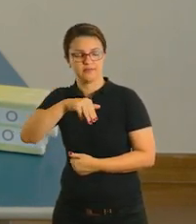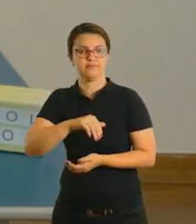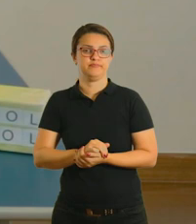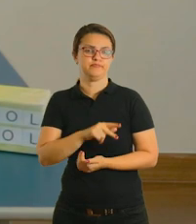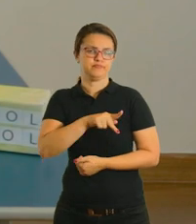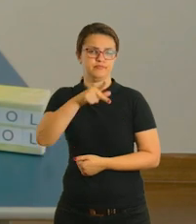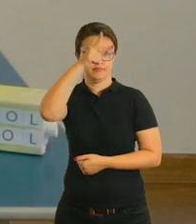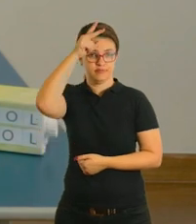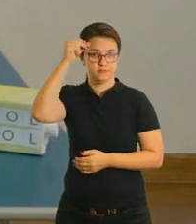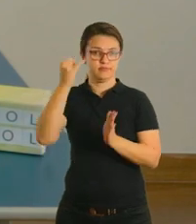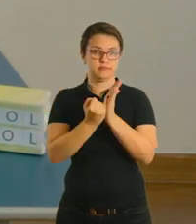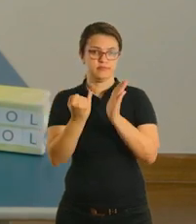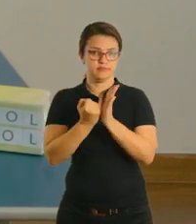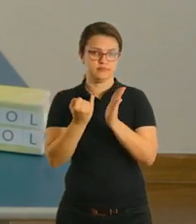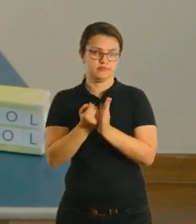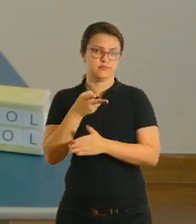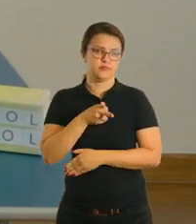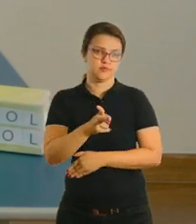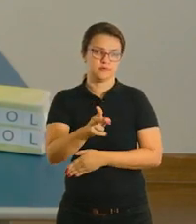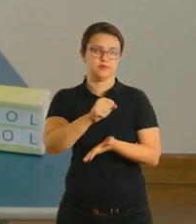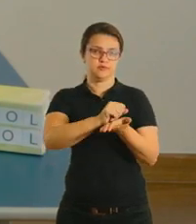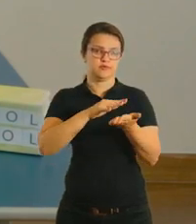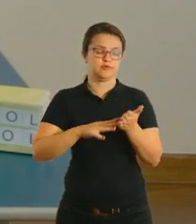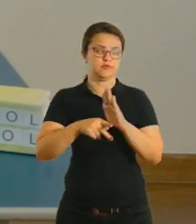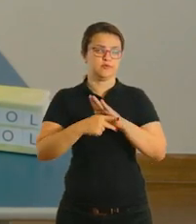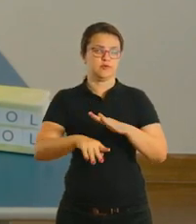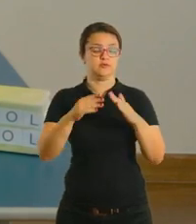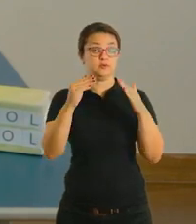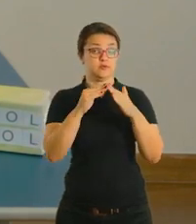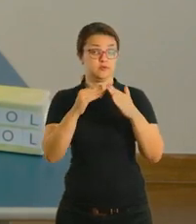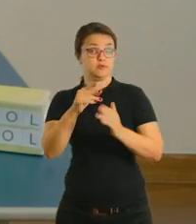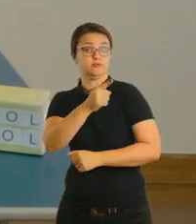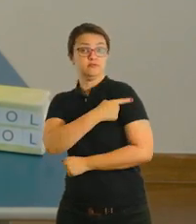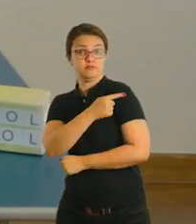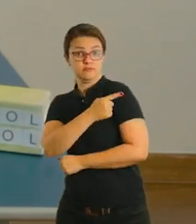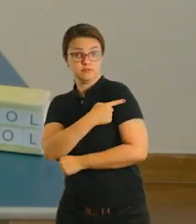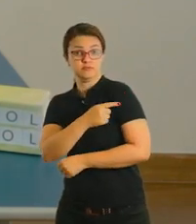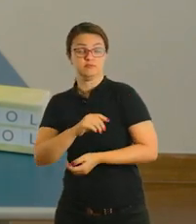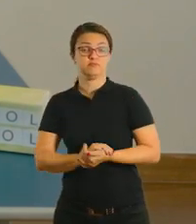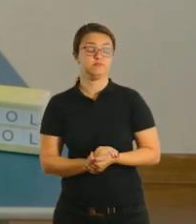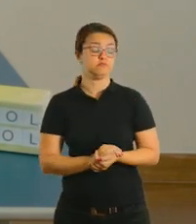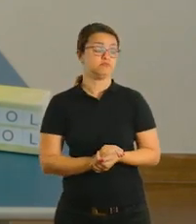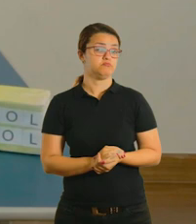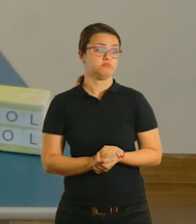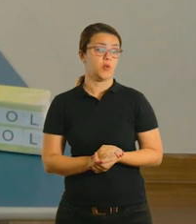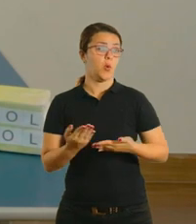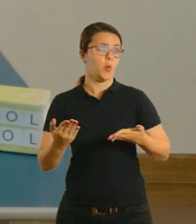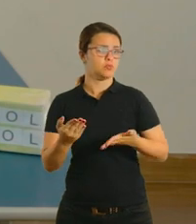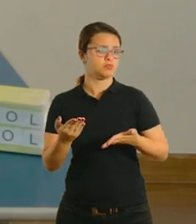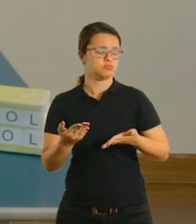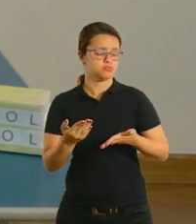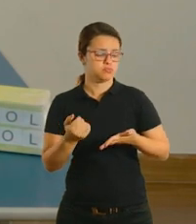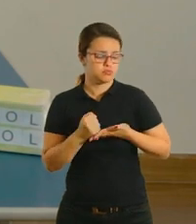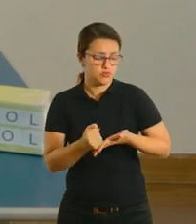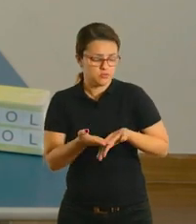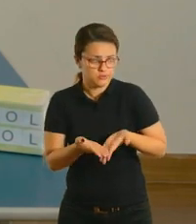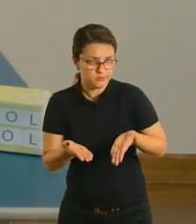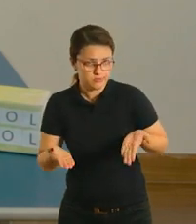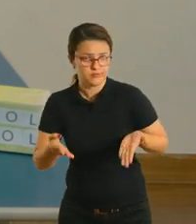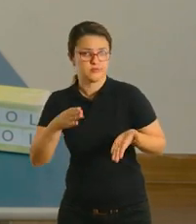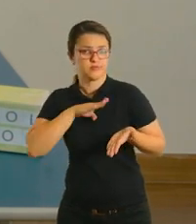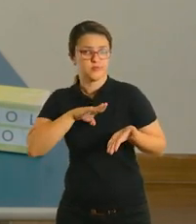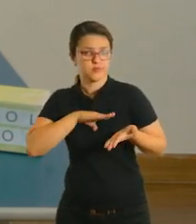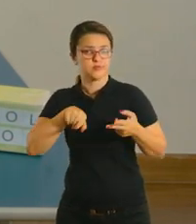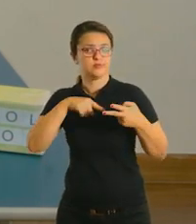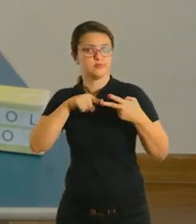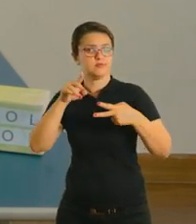hoje eu vou dar sequência no lição de casa para as crianças do primeiro ano. Eu trouxe aqui duas sugestões, uma de língua portuguesa e